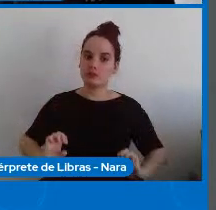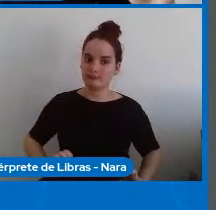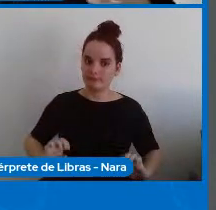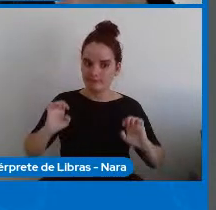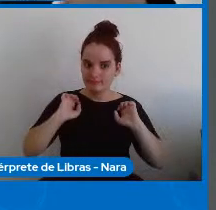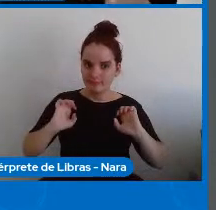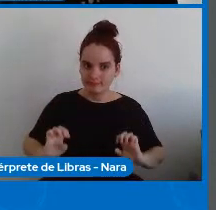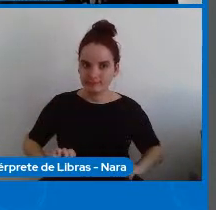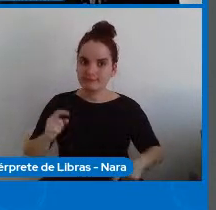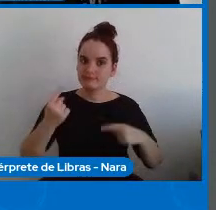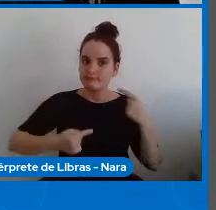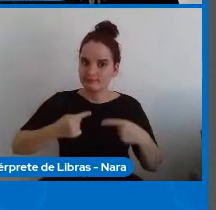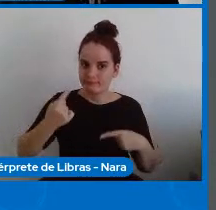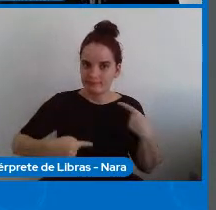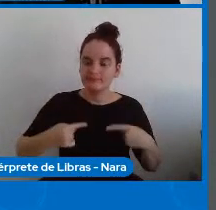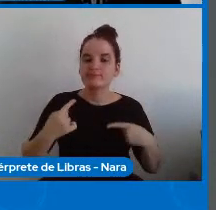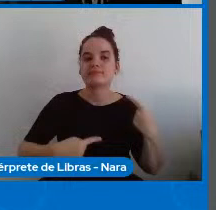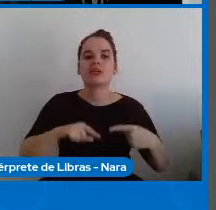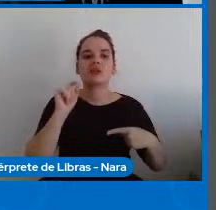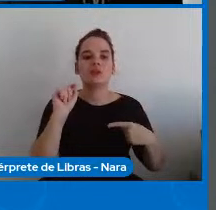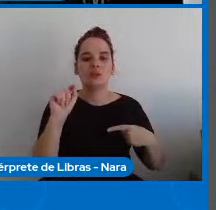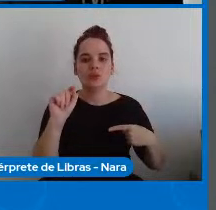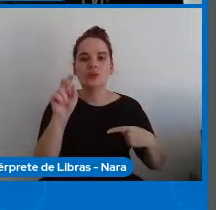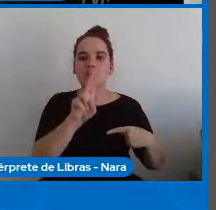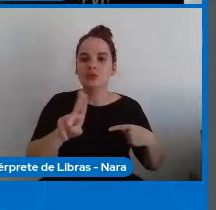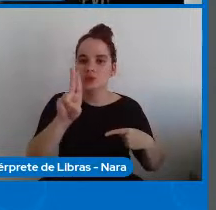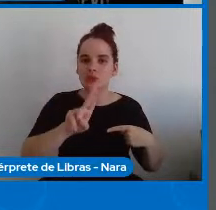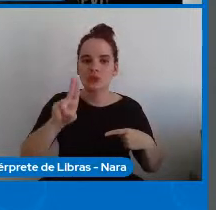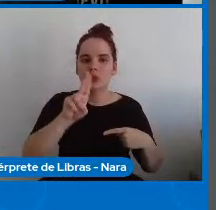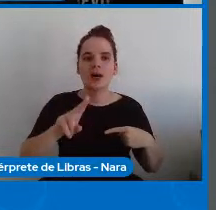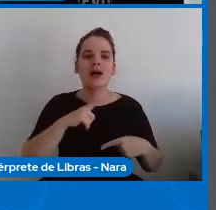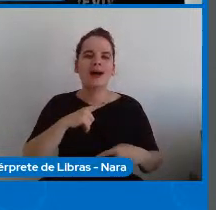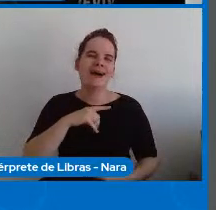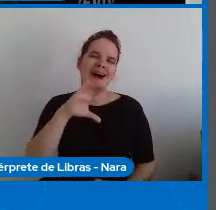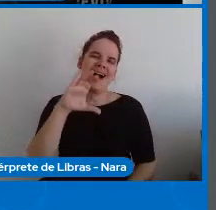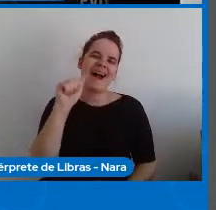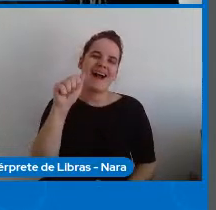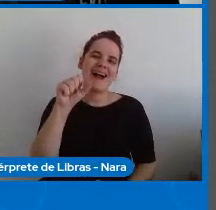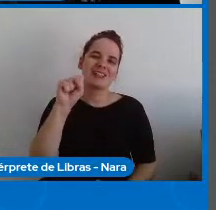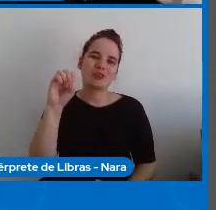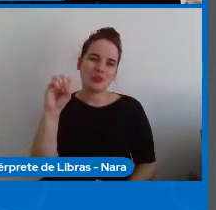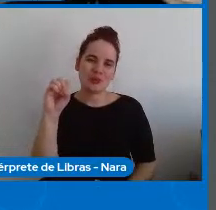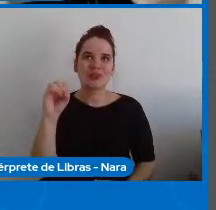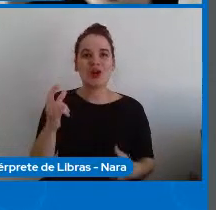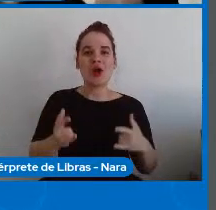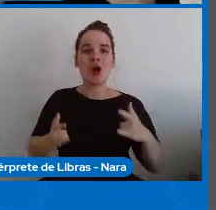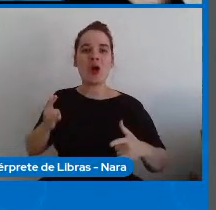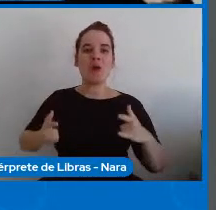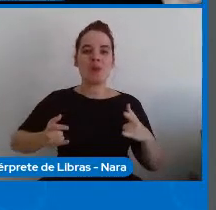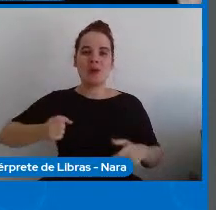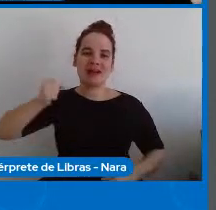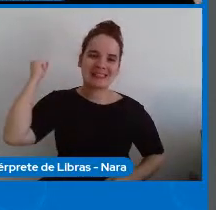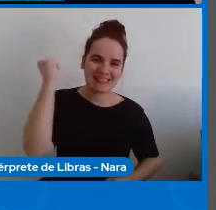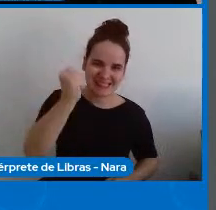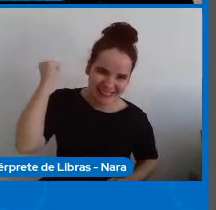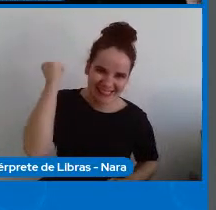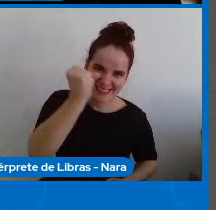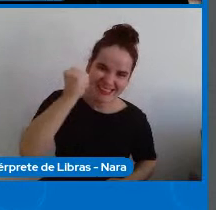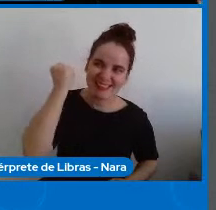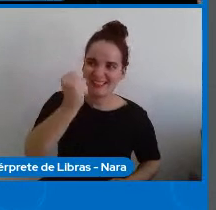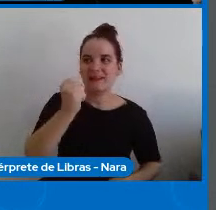nessa disciplina um caso fictício o caso do robô assassino é um caso que passa